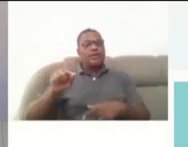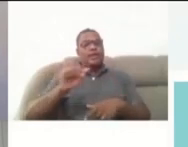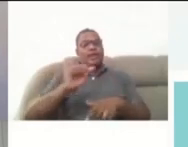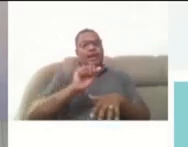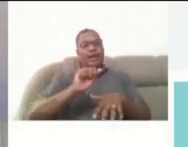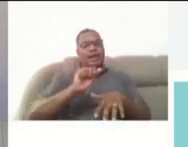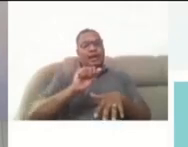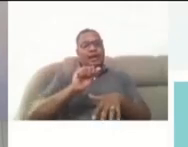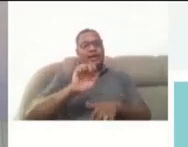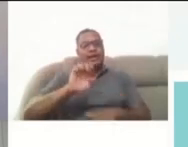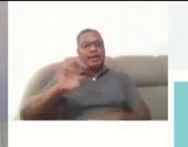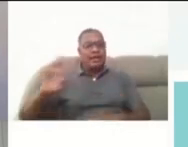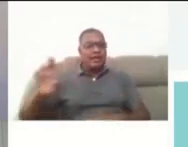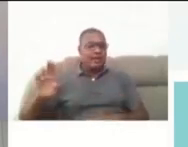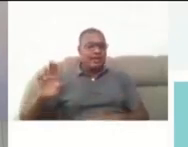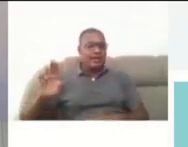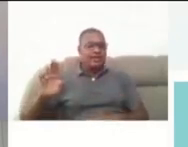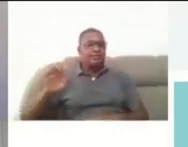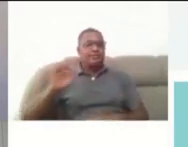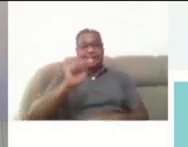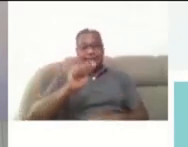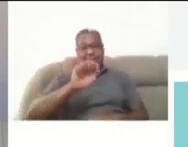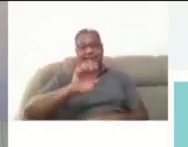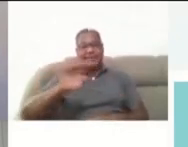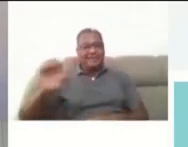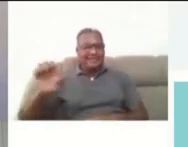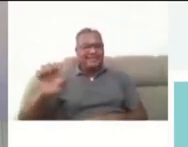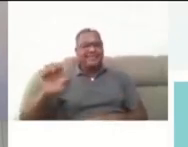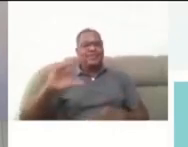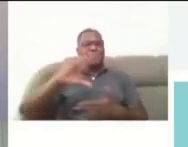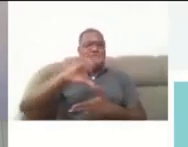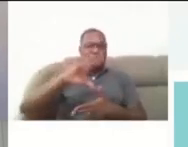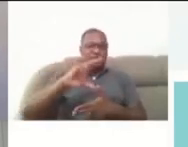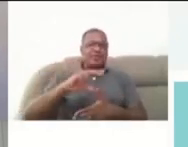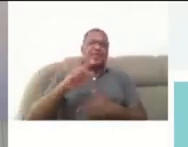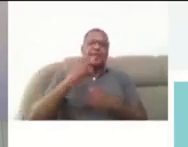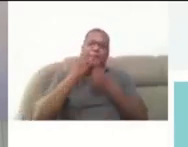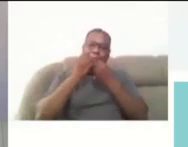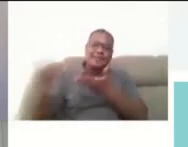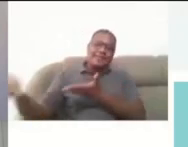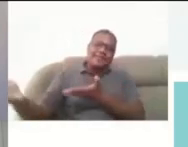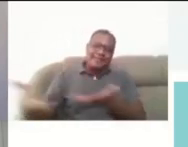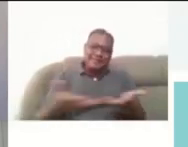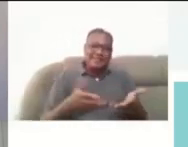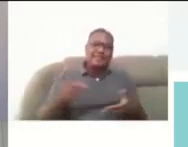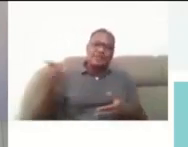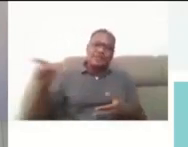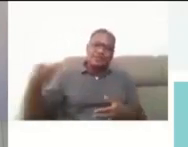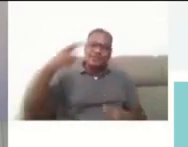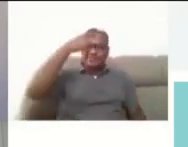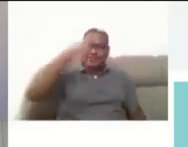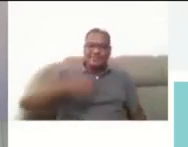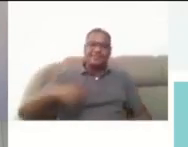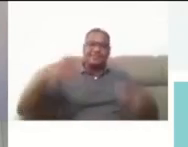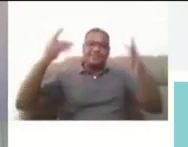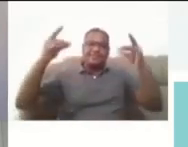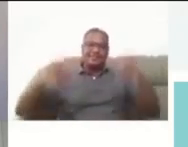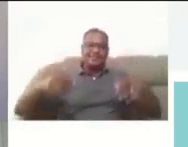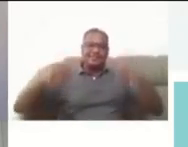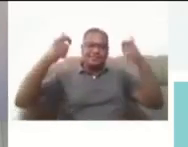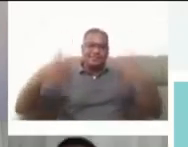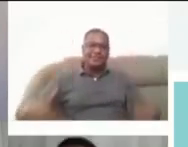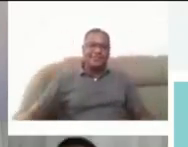na área de acessibilidade. Muito bom ter você conosco, Gonçalo, seja bem-vindo, se descreva e pode começar.